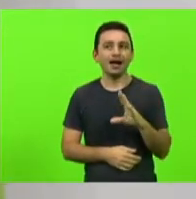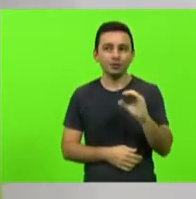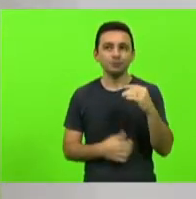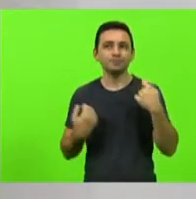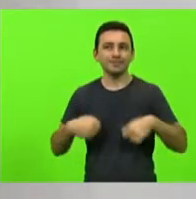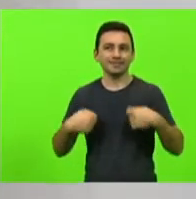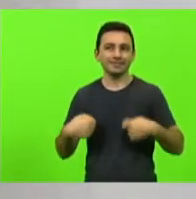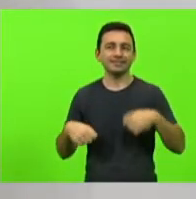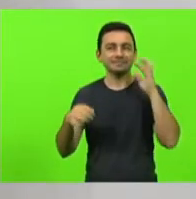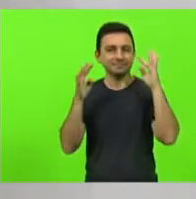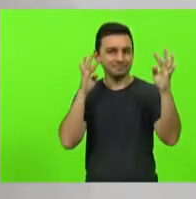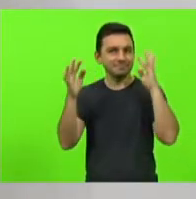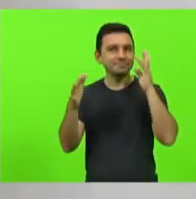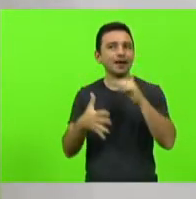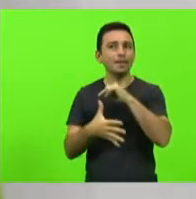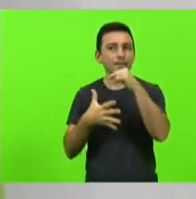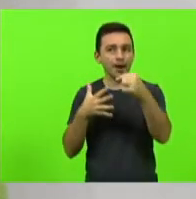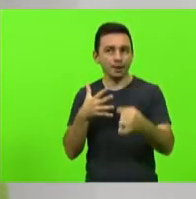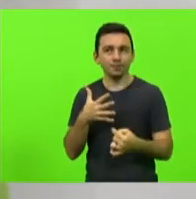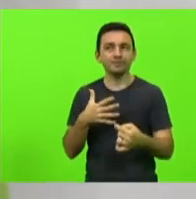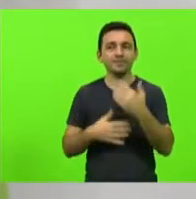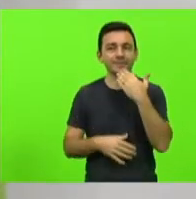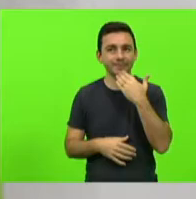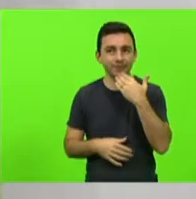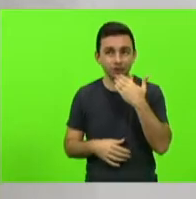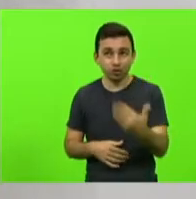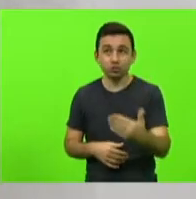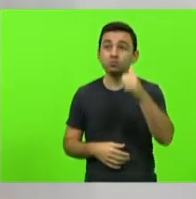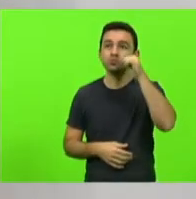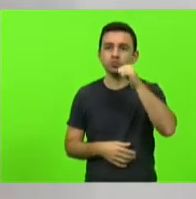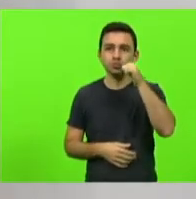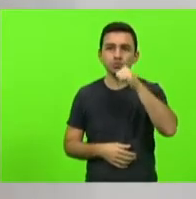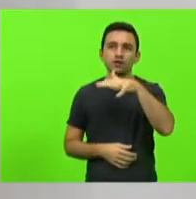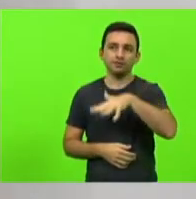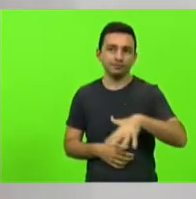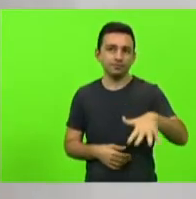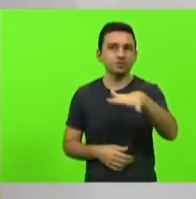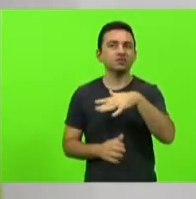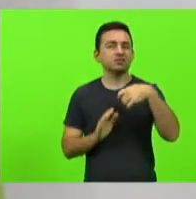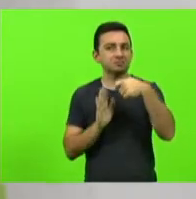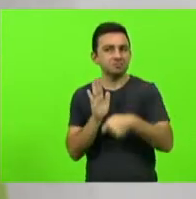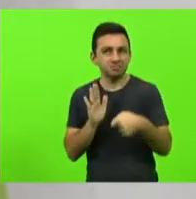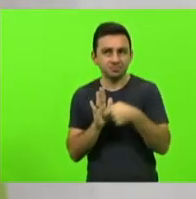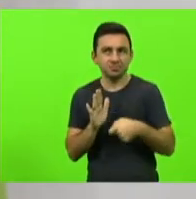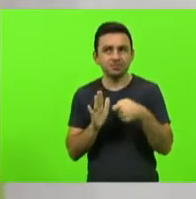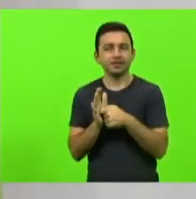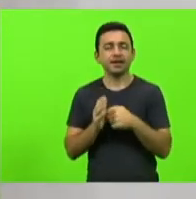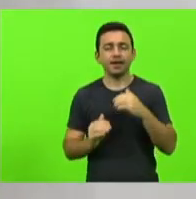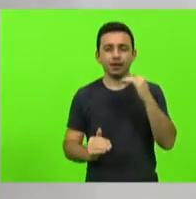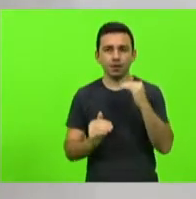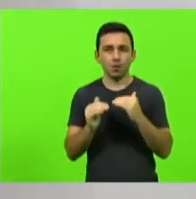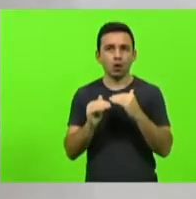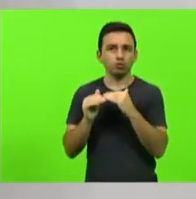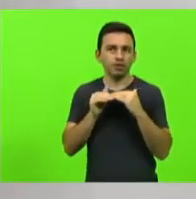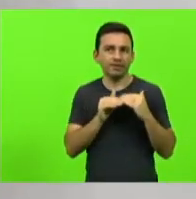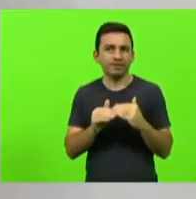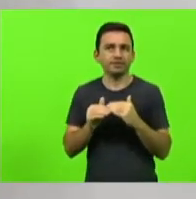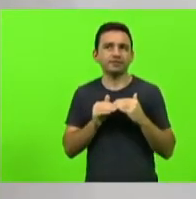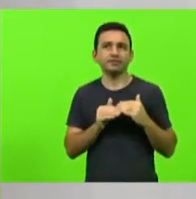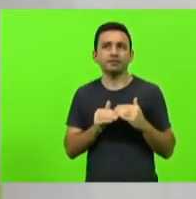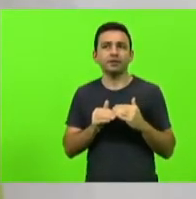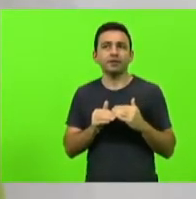sobre as pautas de reivindicação das mulheres sobre as suas lutas por mais igualdade algo que parece